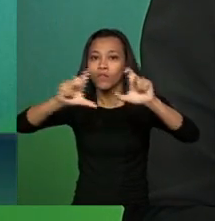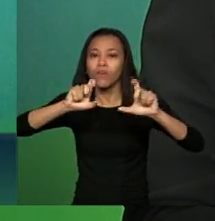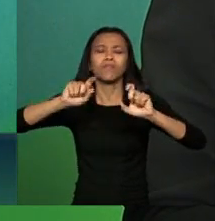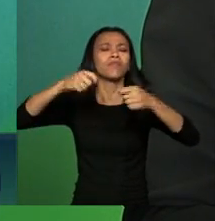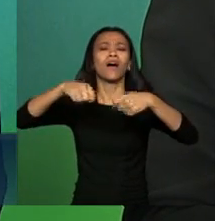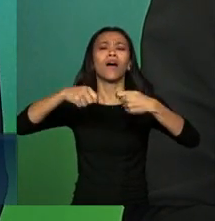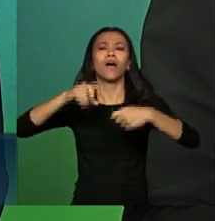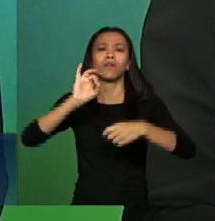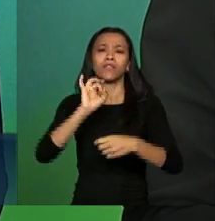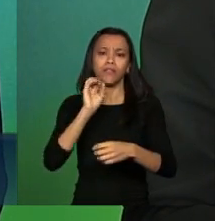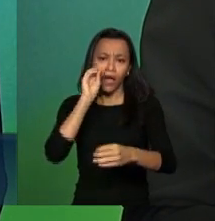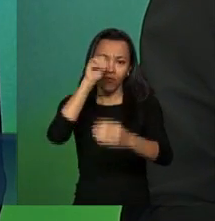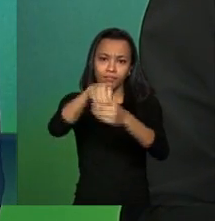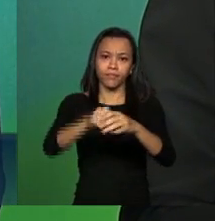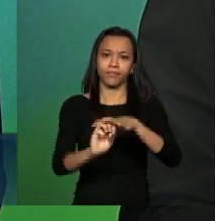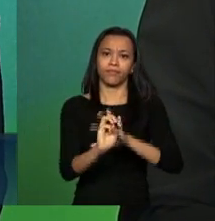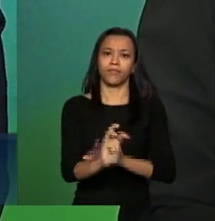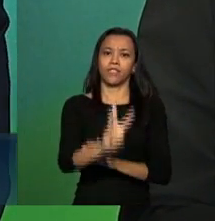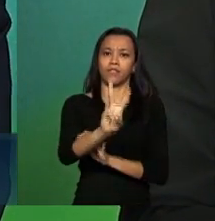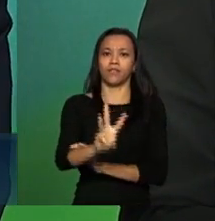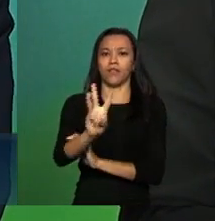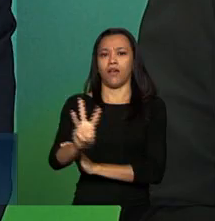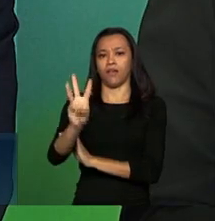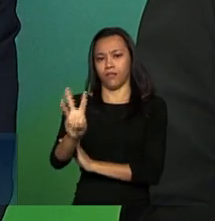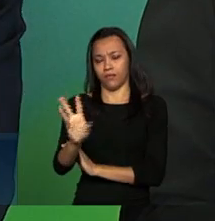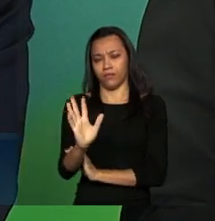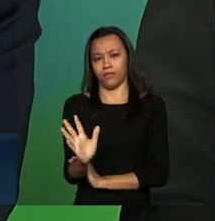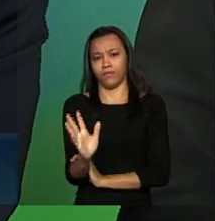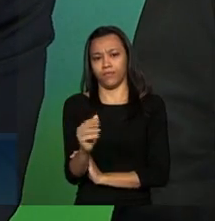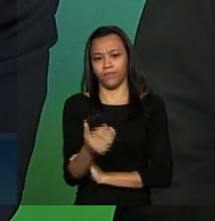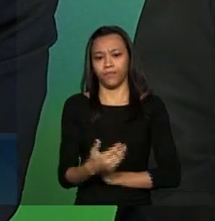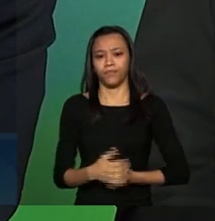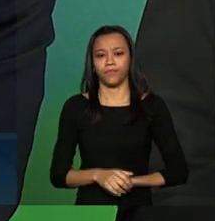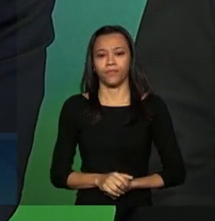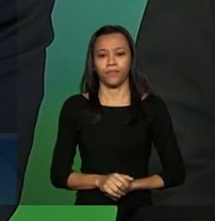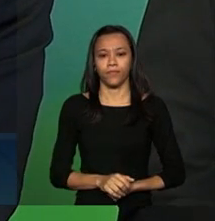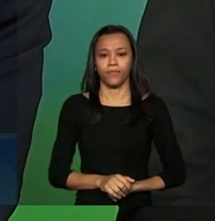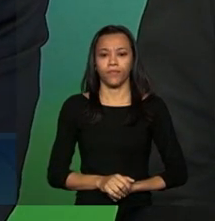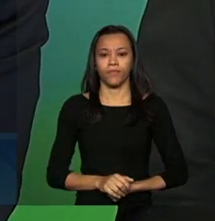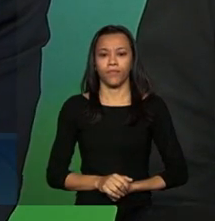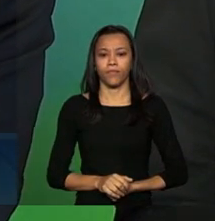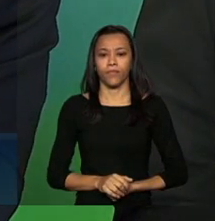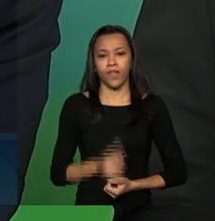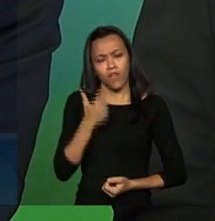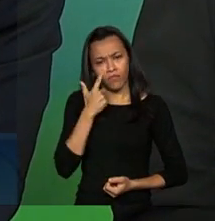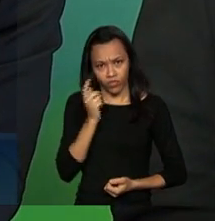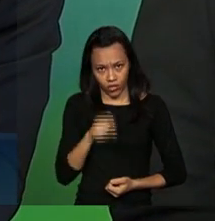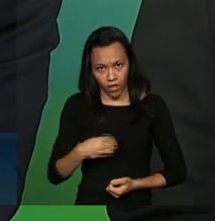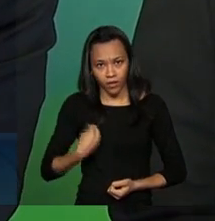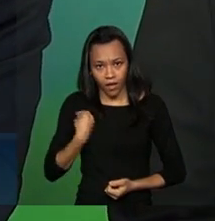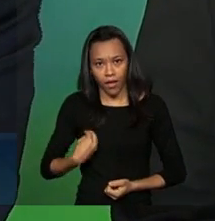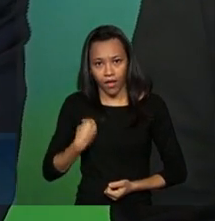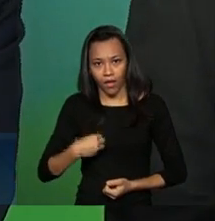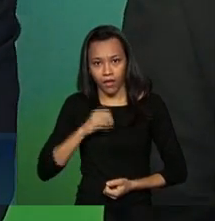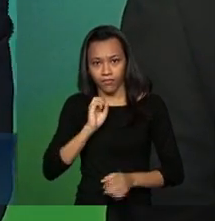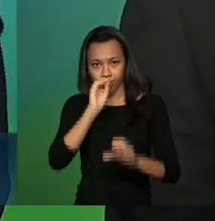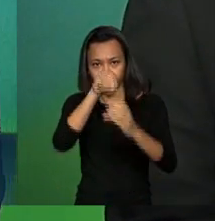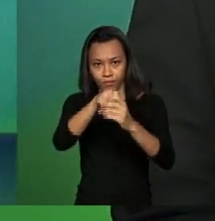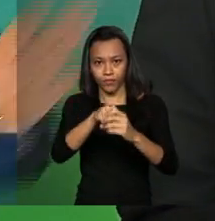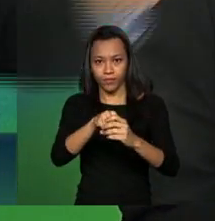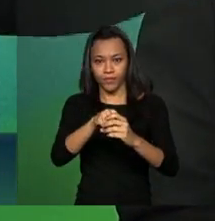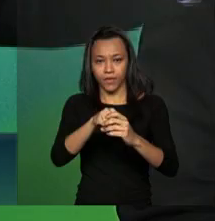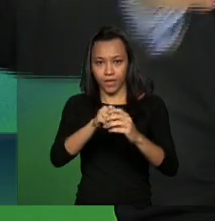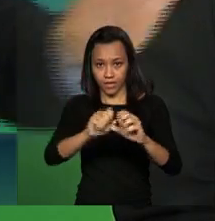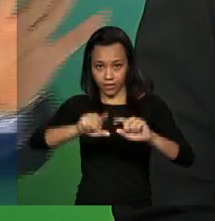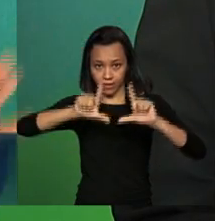isso do site. Eu não sei se já está. Precisa checar. Já está, Renato? Está. Vai deixar